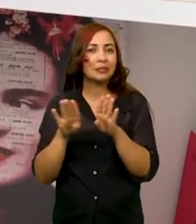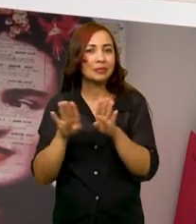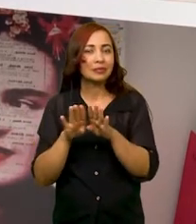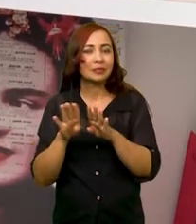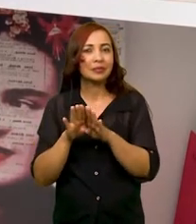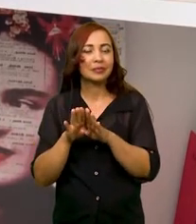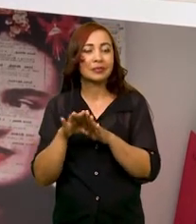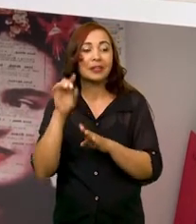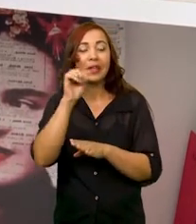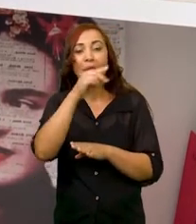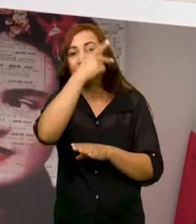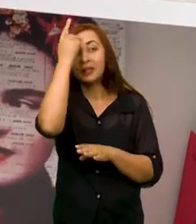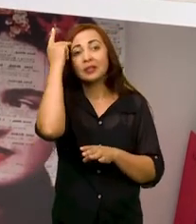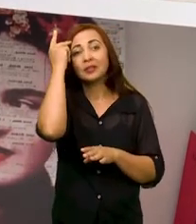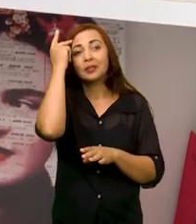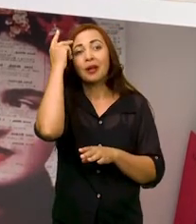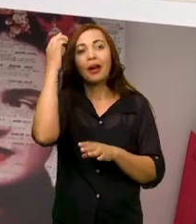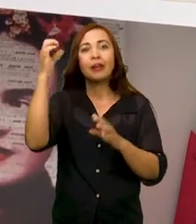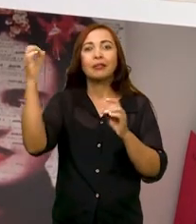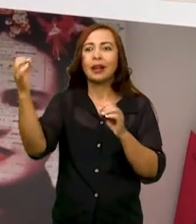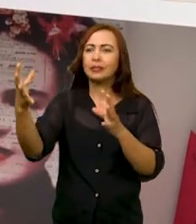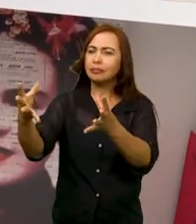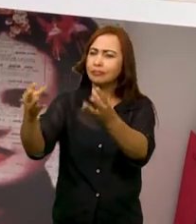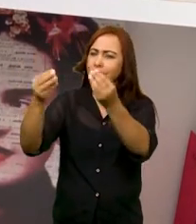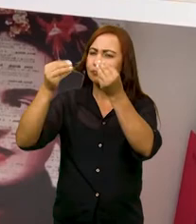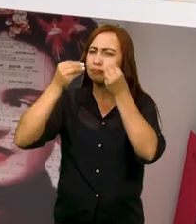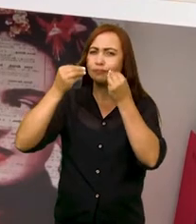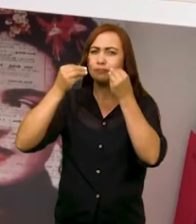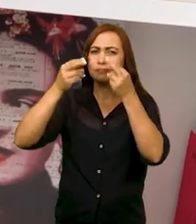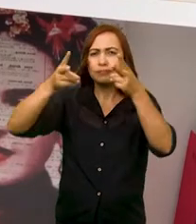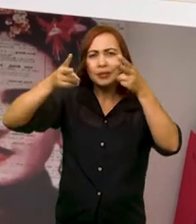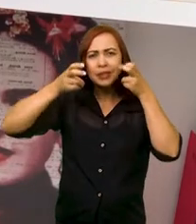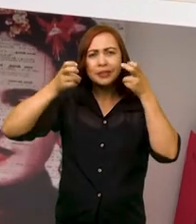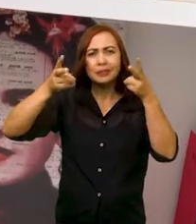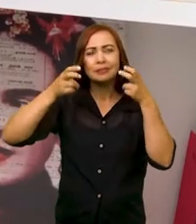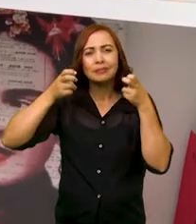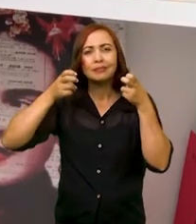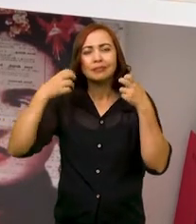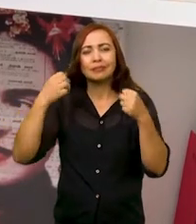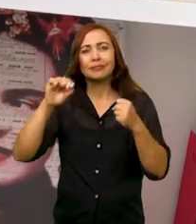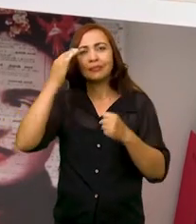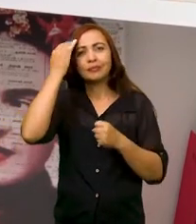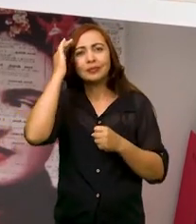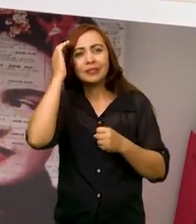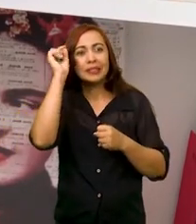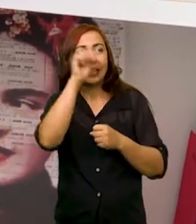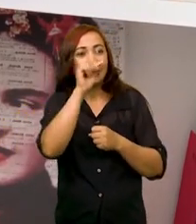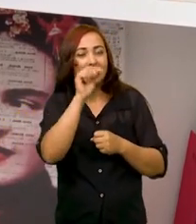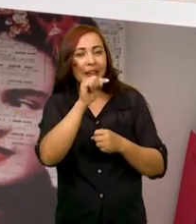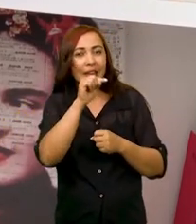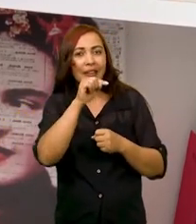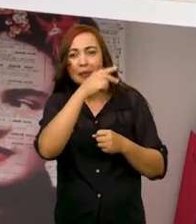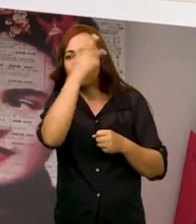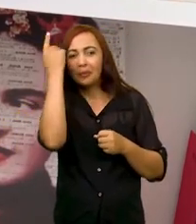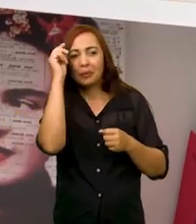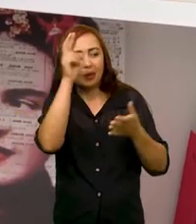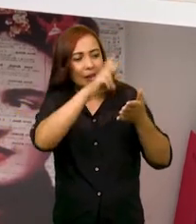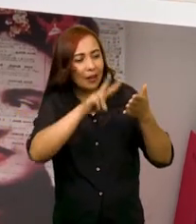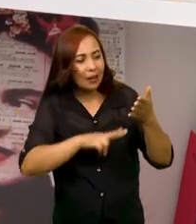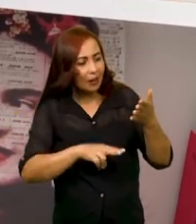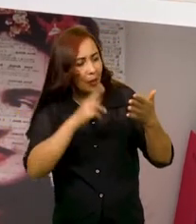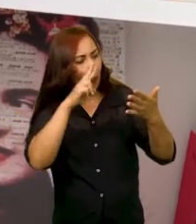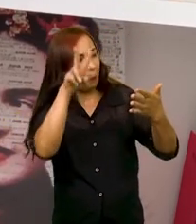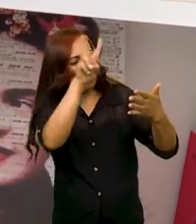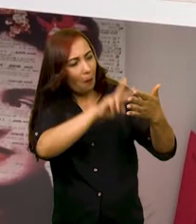também daquele que vai interpretá-lo. Basicamente, deve-se levar em consideração que aquele que está lendo,